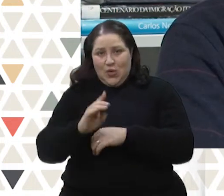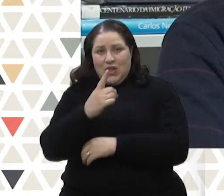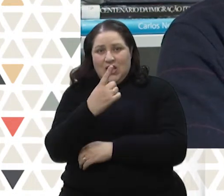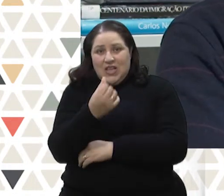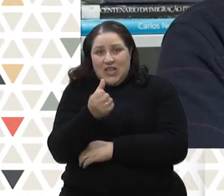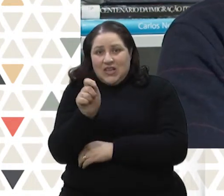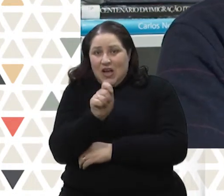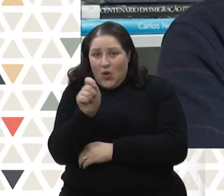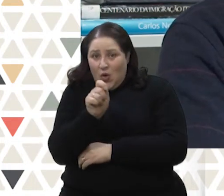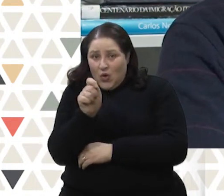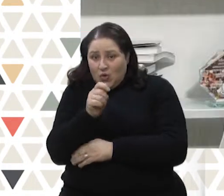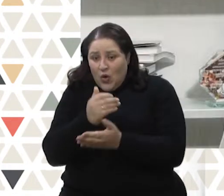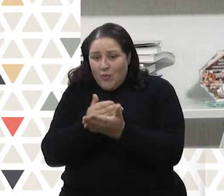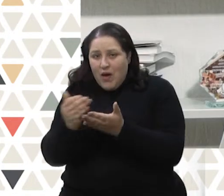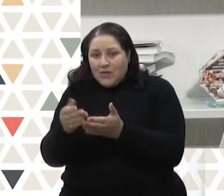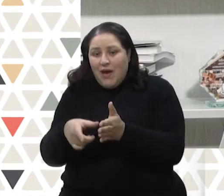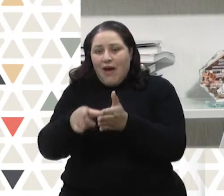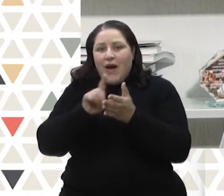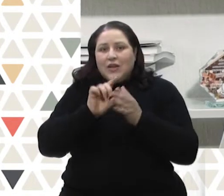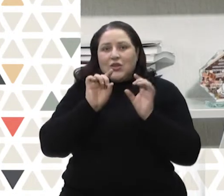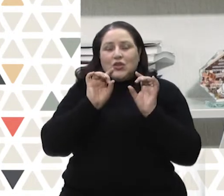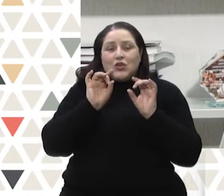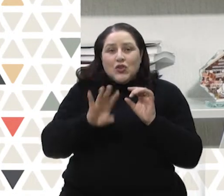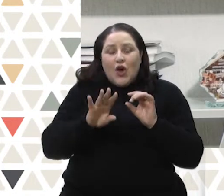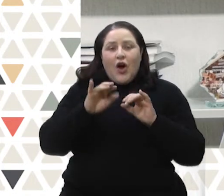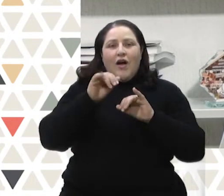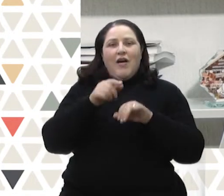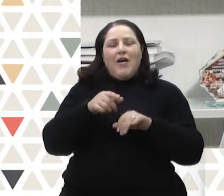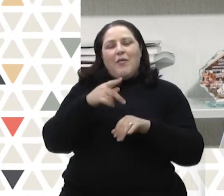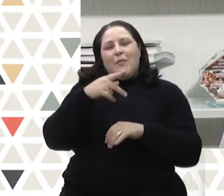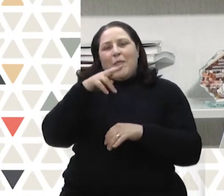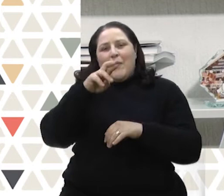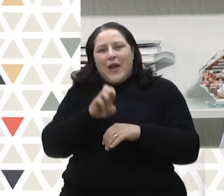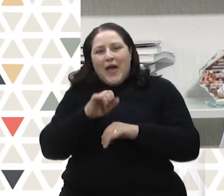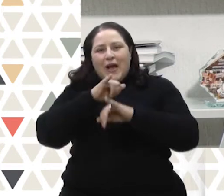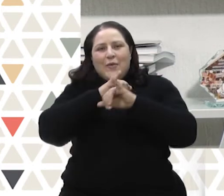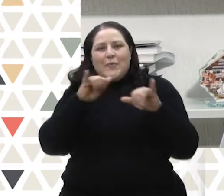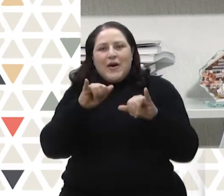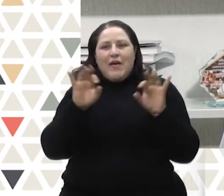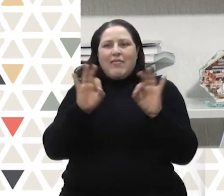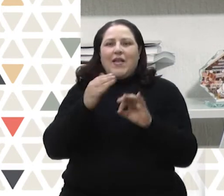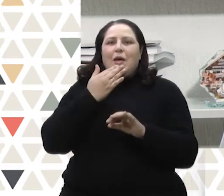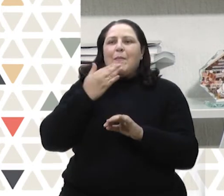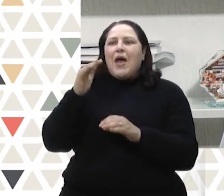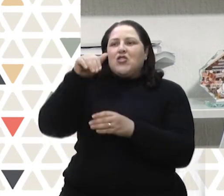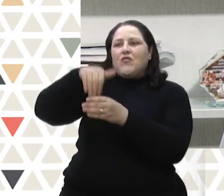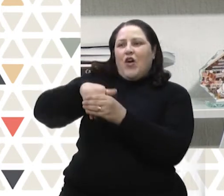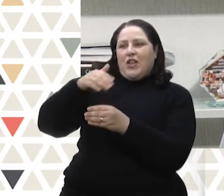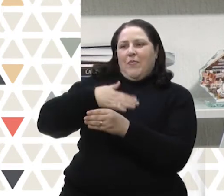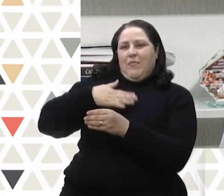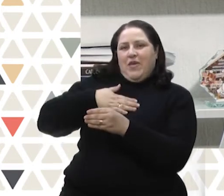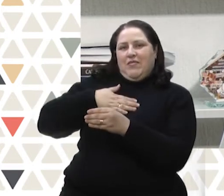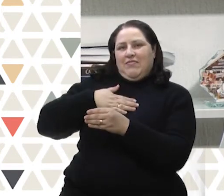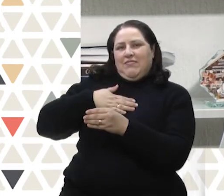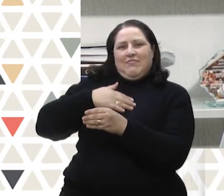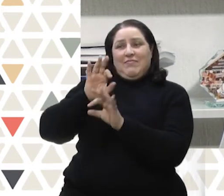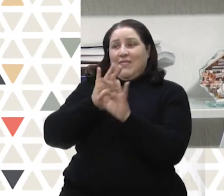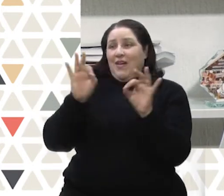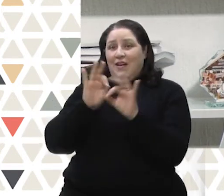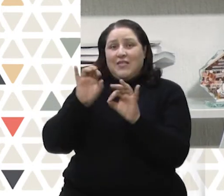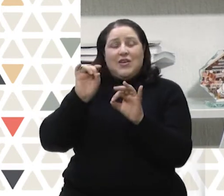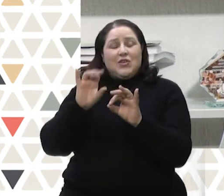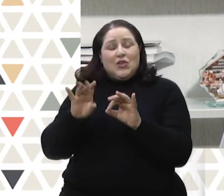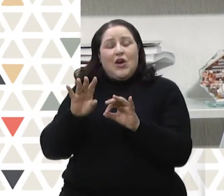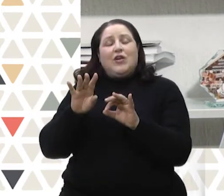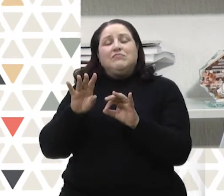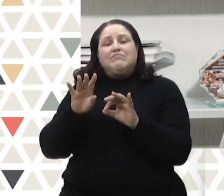política eleitoral no Brasil. Antes disso, nós só temos expectativas, pré-campanhas, não se pede voto. Não se pede voto porque ainda não existem